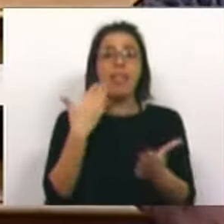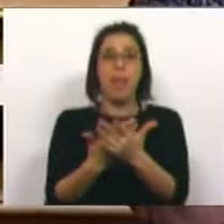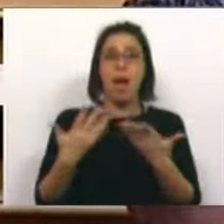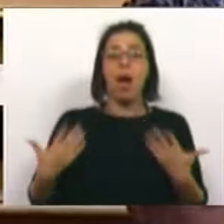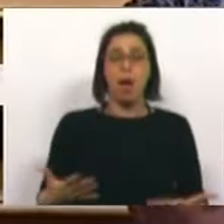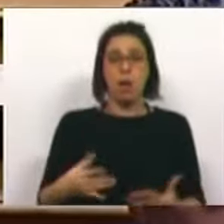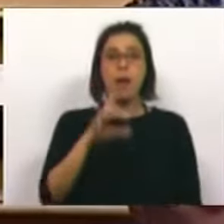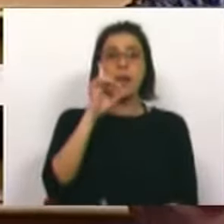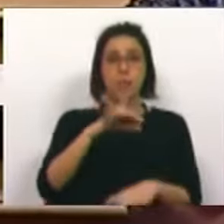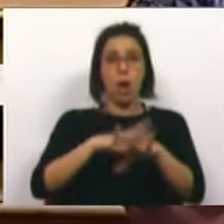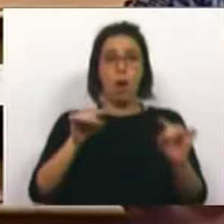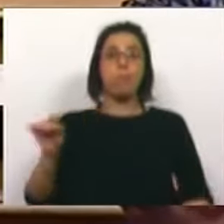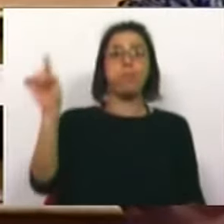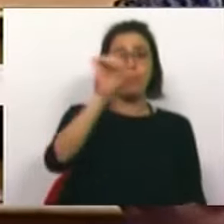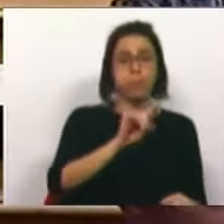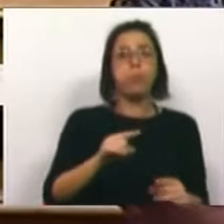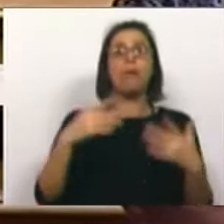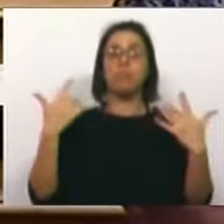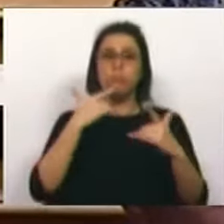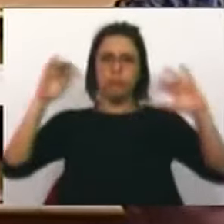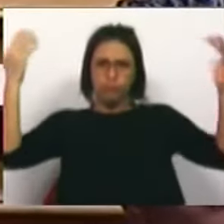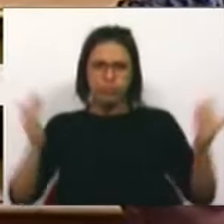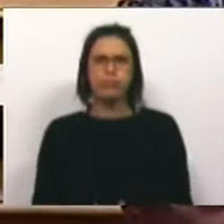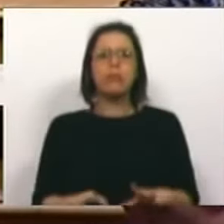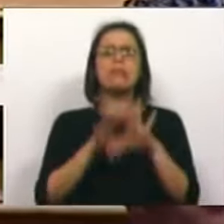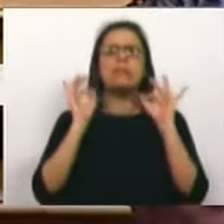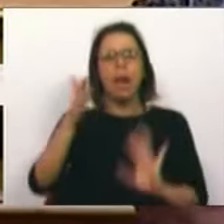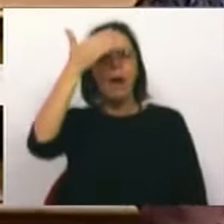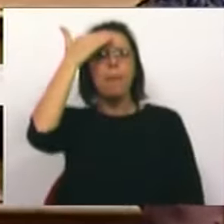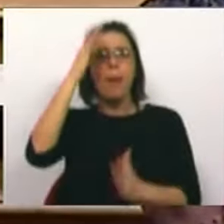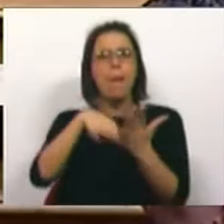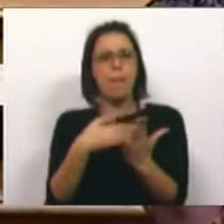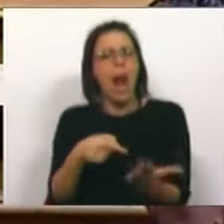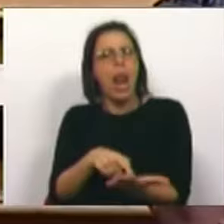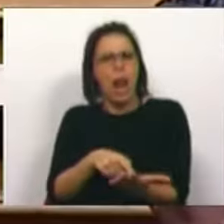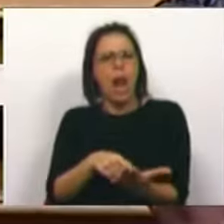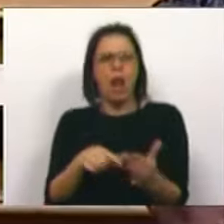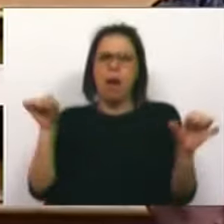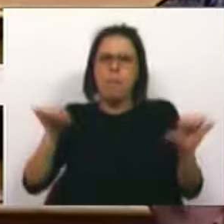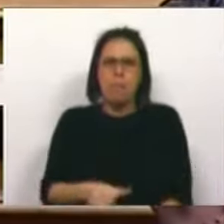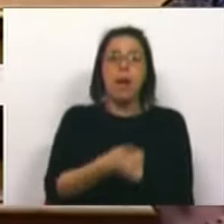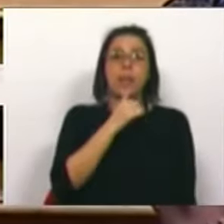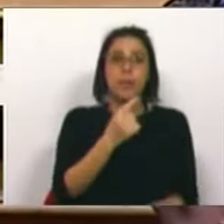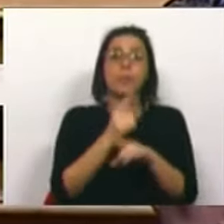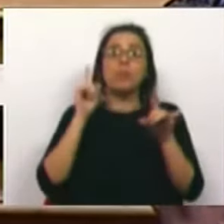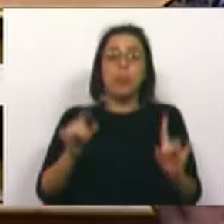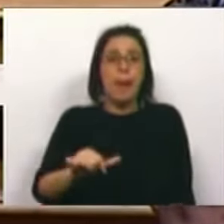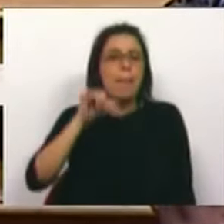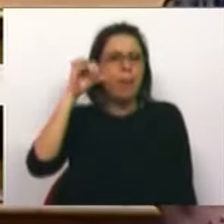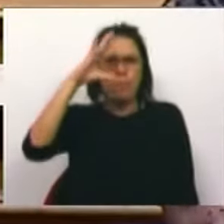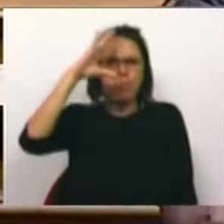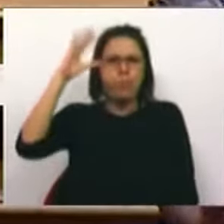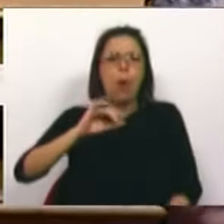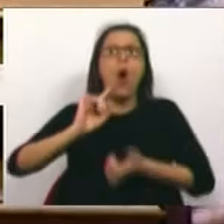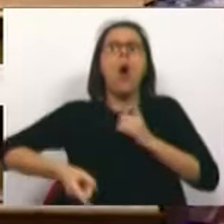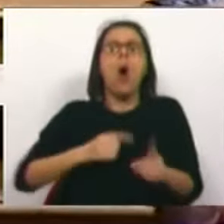atualmente pelos seis hospitais vão sofrer uma redução conforme está previsto no plano. E é uma má decisão porque ainda não se sabe